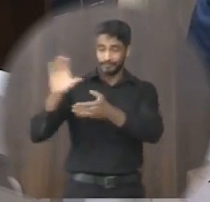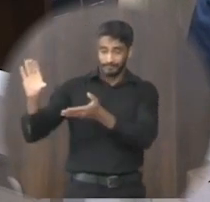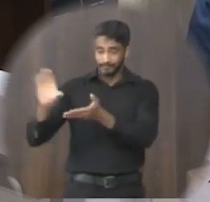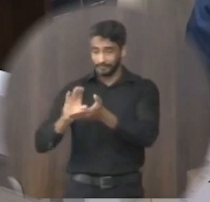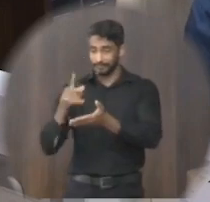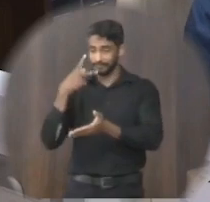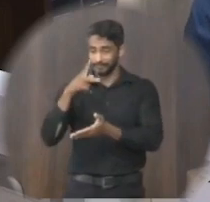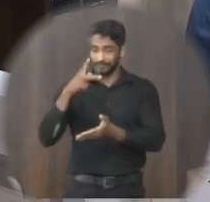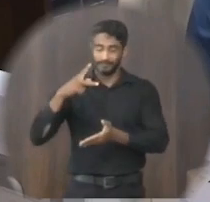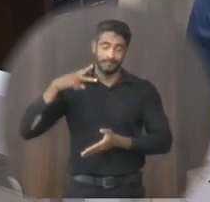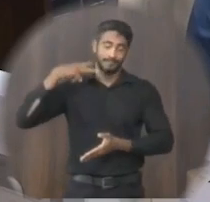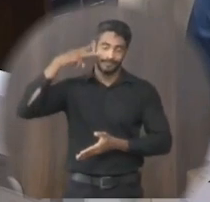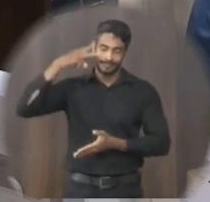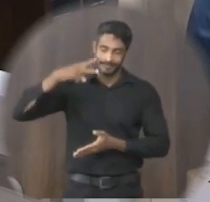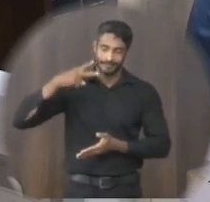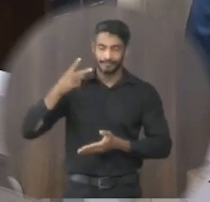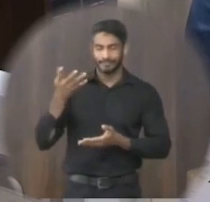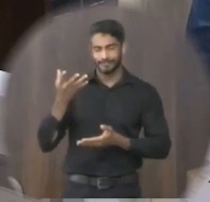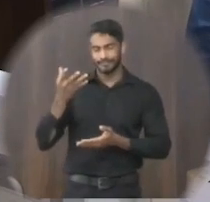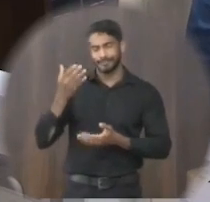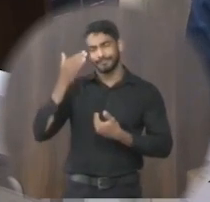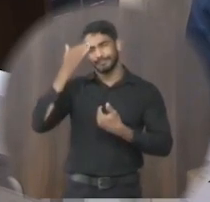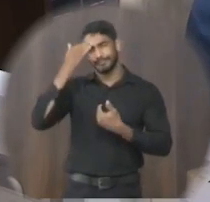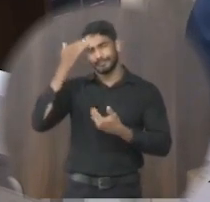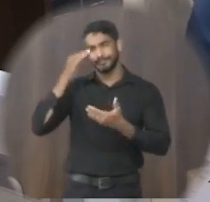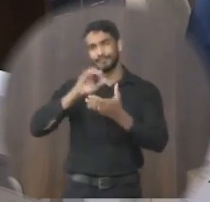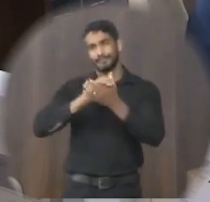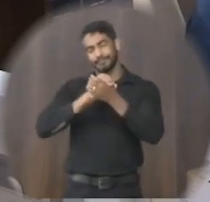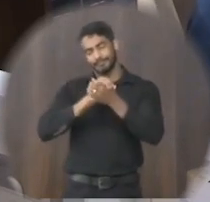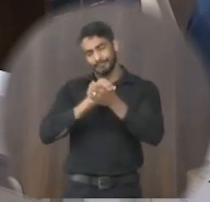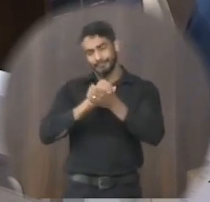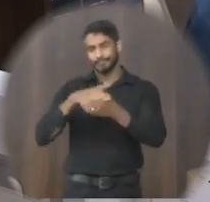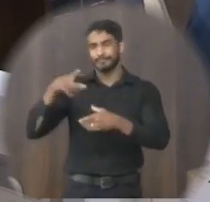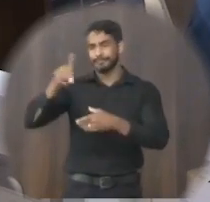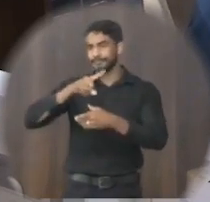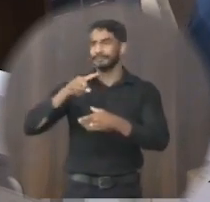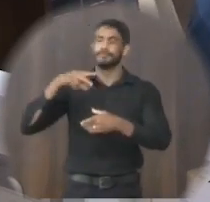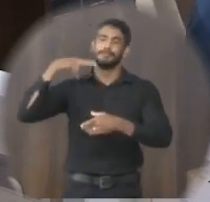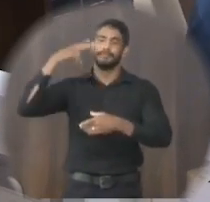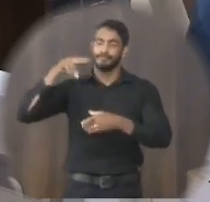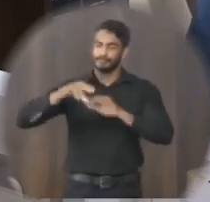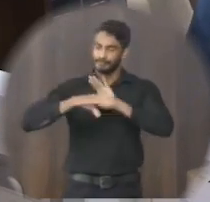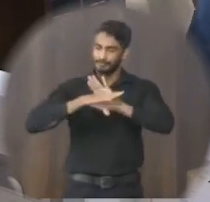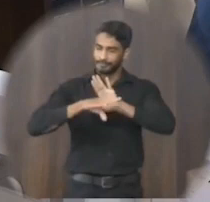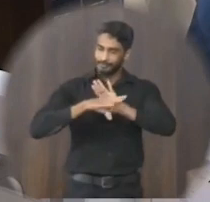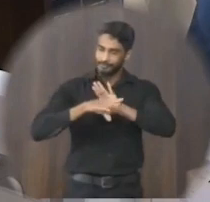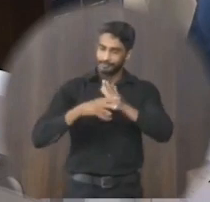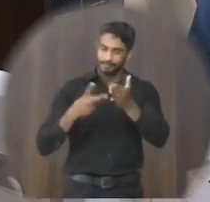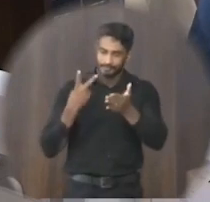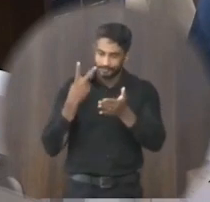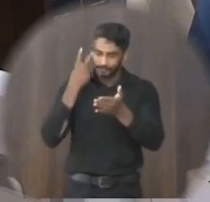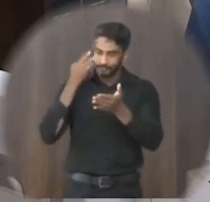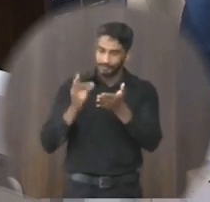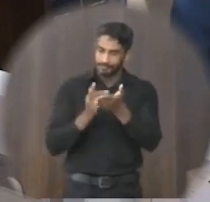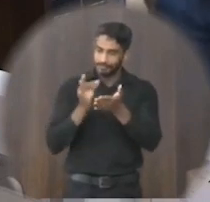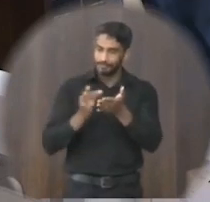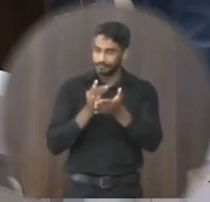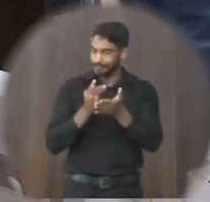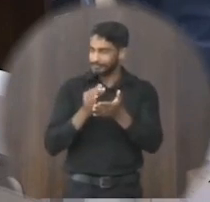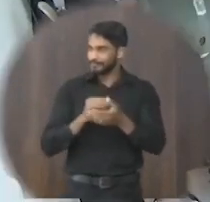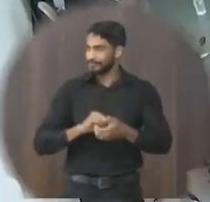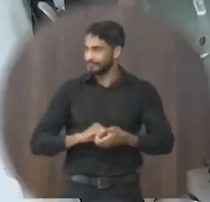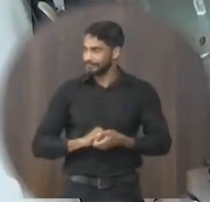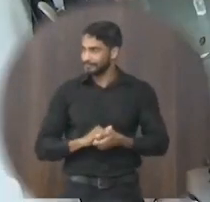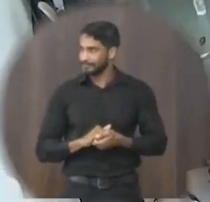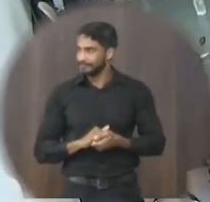então gostaria de parabenizar a equipe e todos os vereadores que assim contribuíram para que essas cirurgias foram efetivadas não